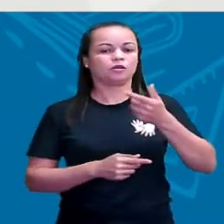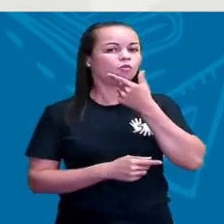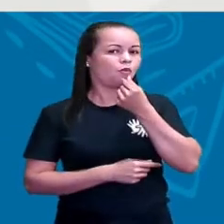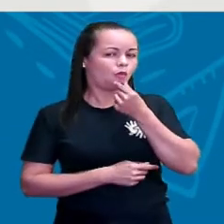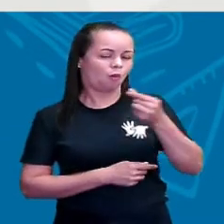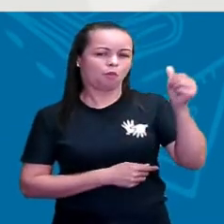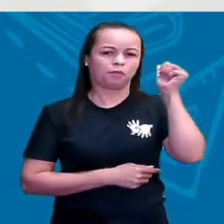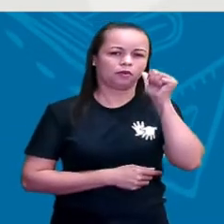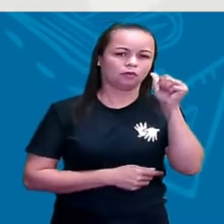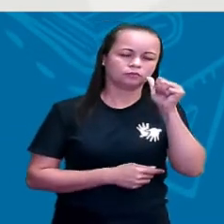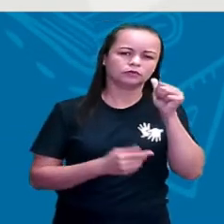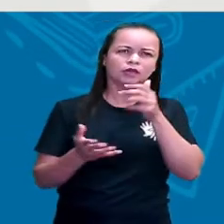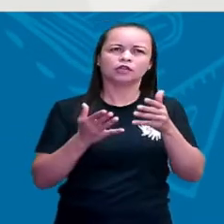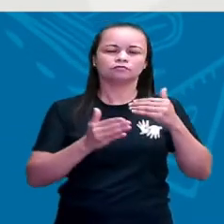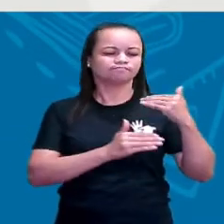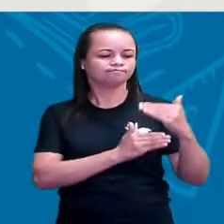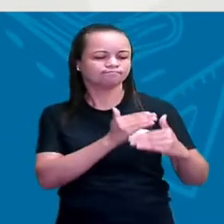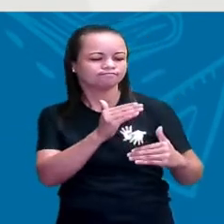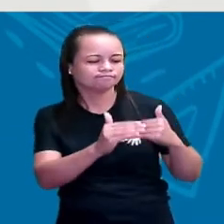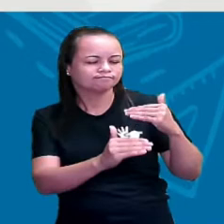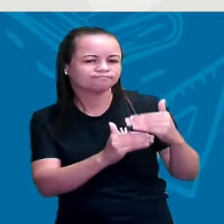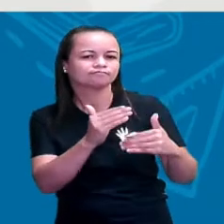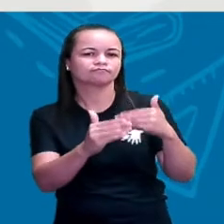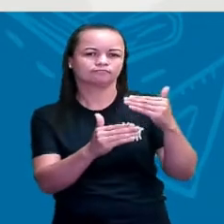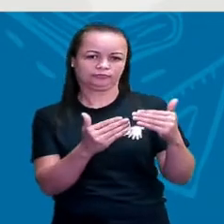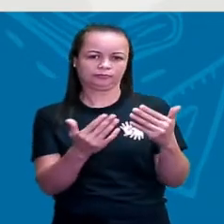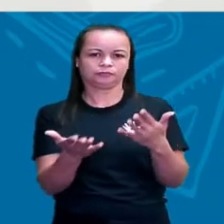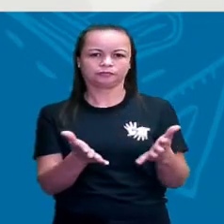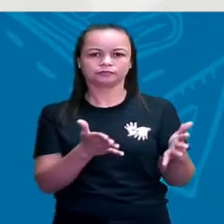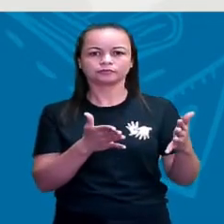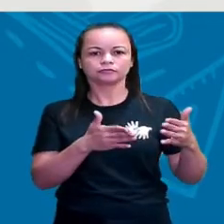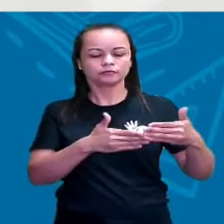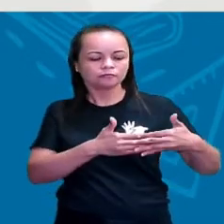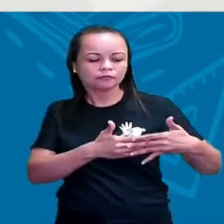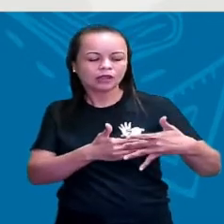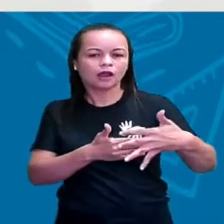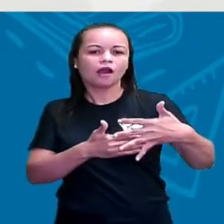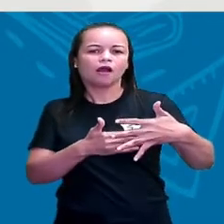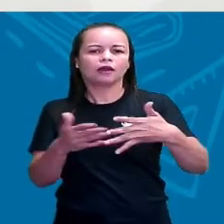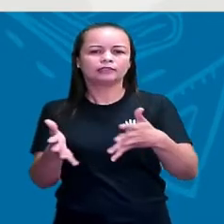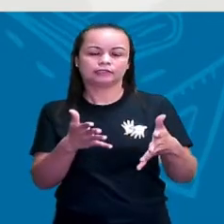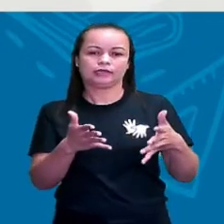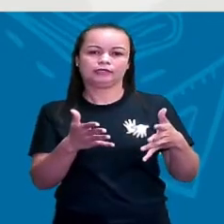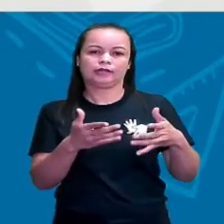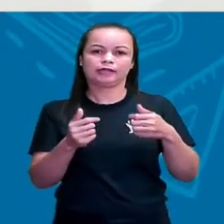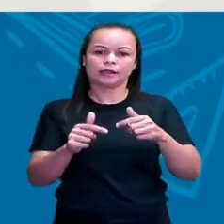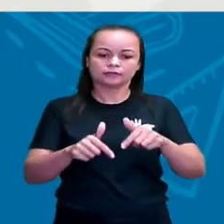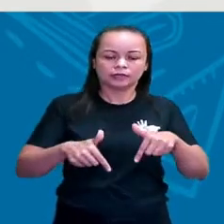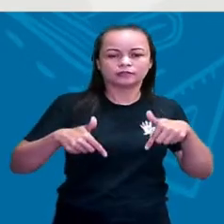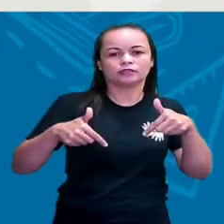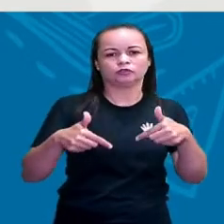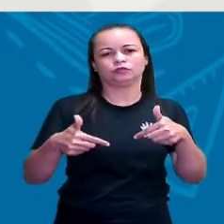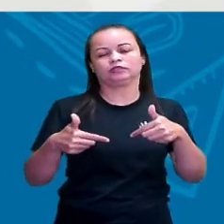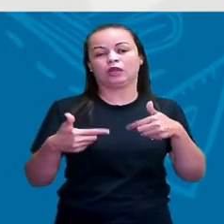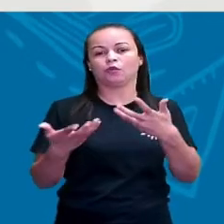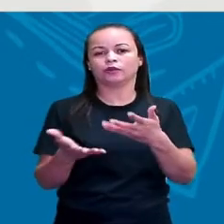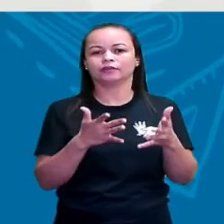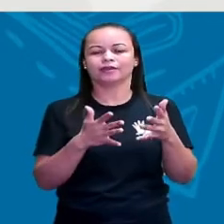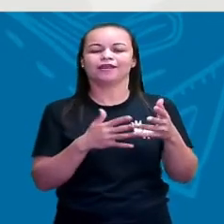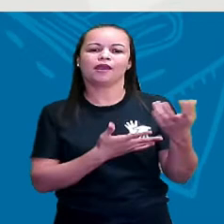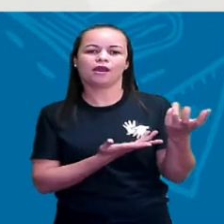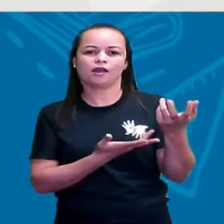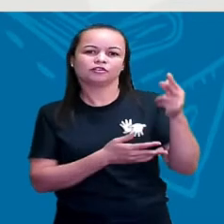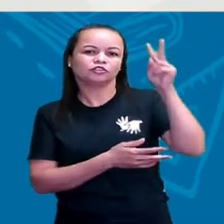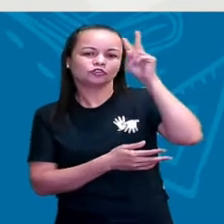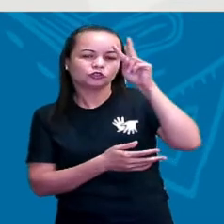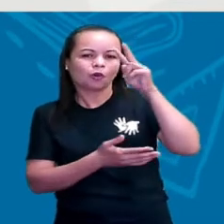desenvolvem ao longo do tempo. E essas ações é o que a gente chama de trama histórica. E a história,